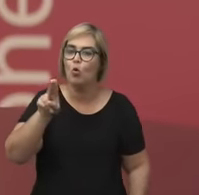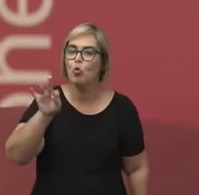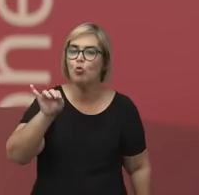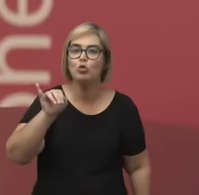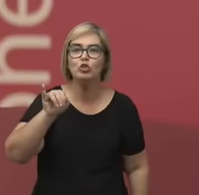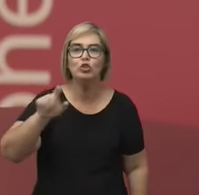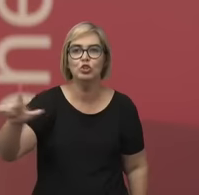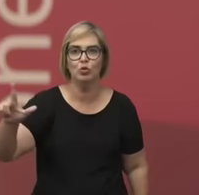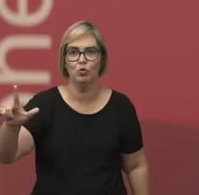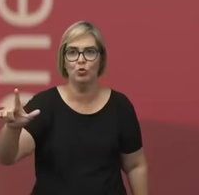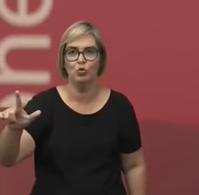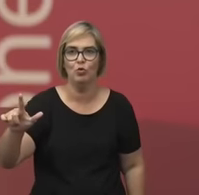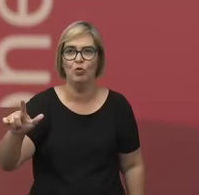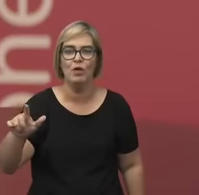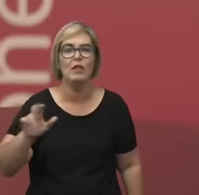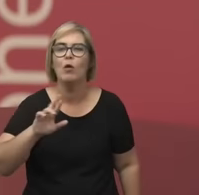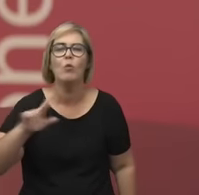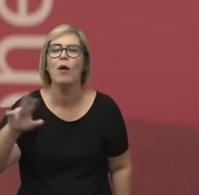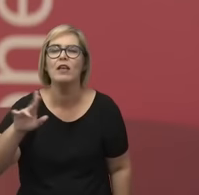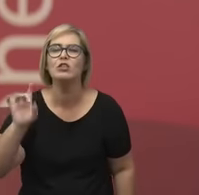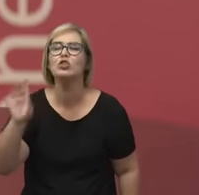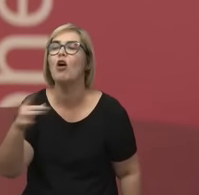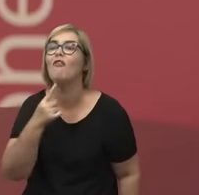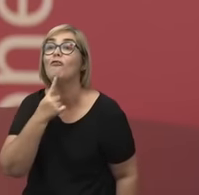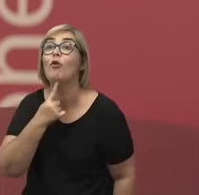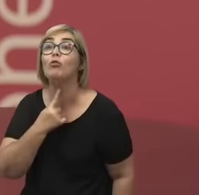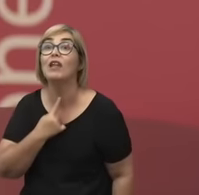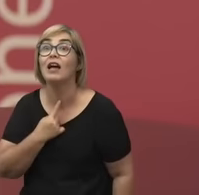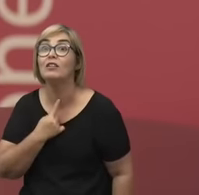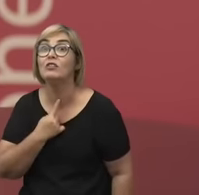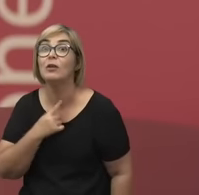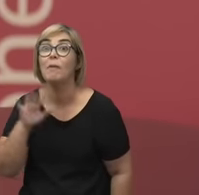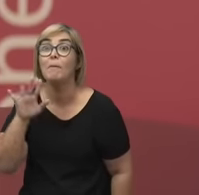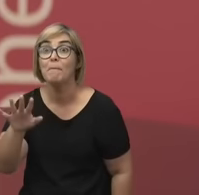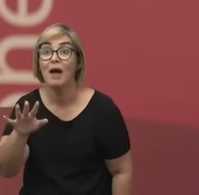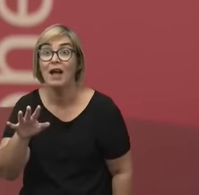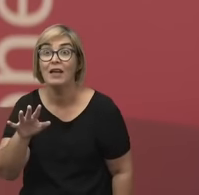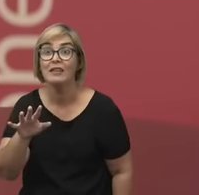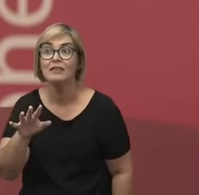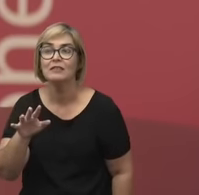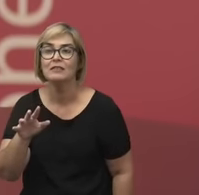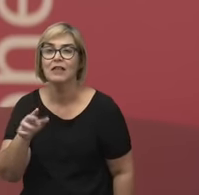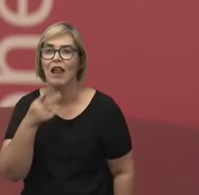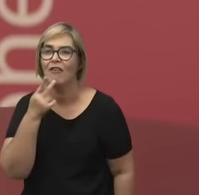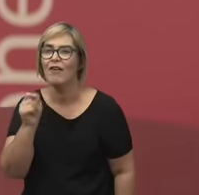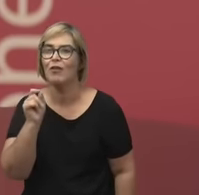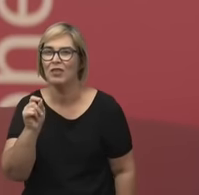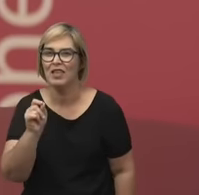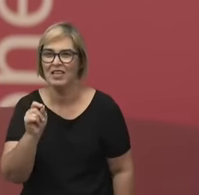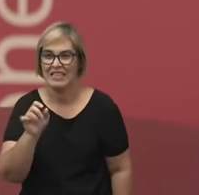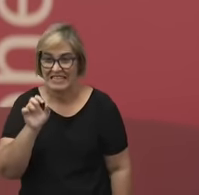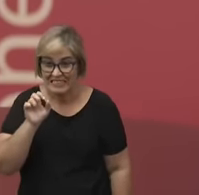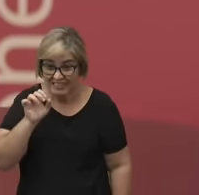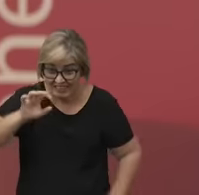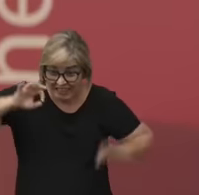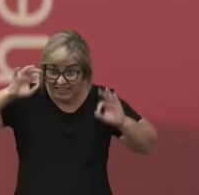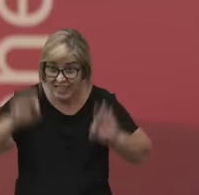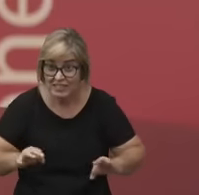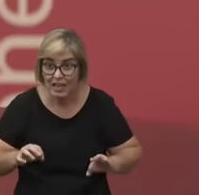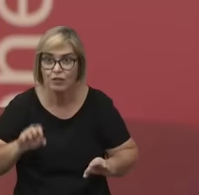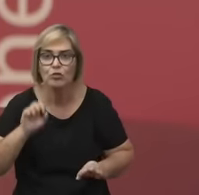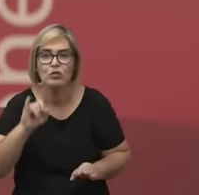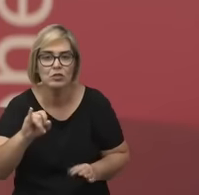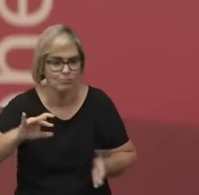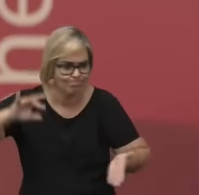espaço do desejo de igualdade para o estabelecimento de, uma lacuna de dados, uma verdade útil para a ciência,